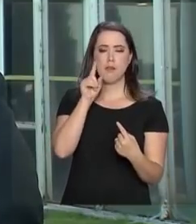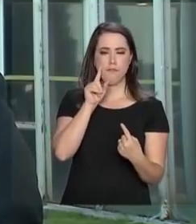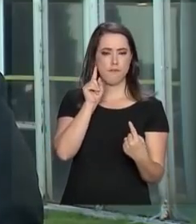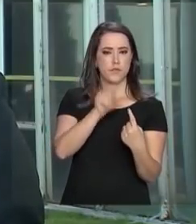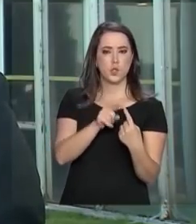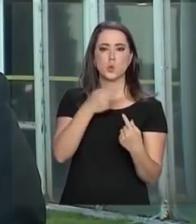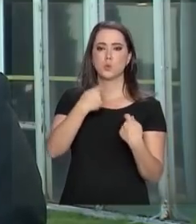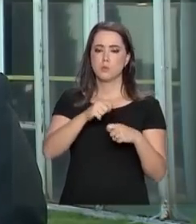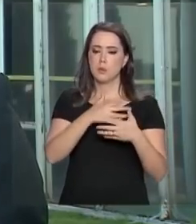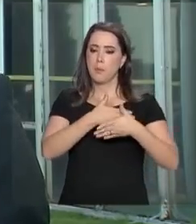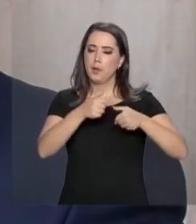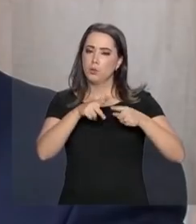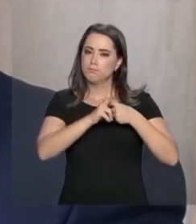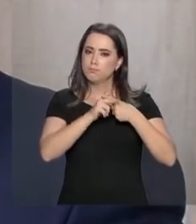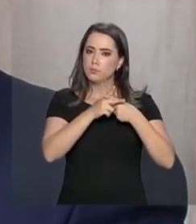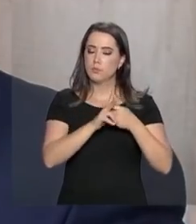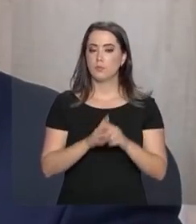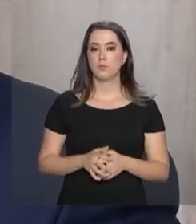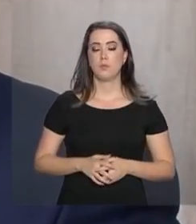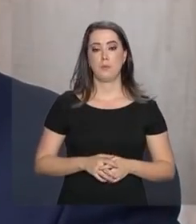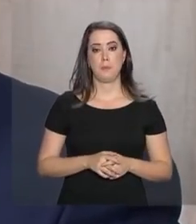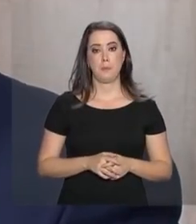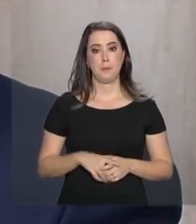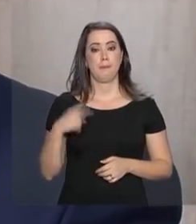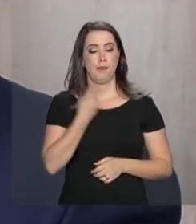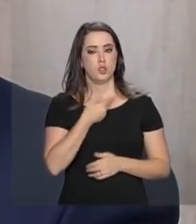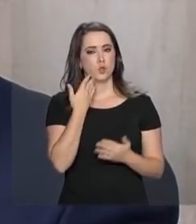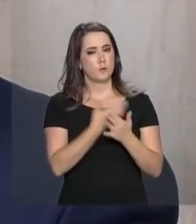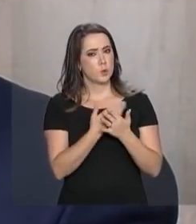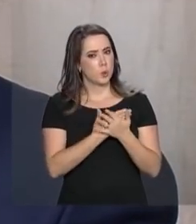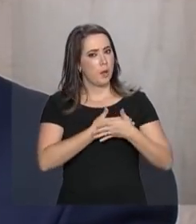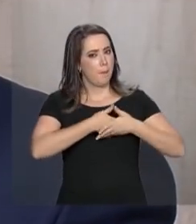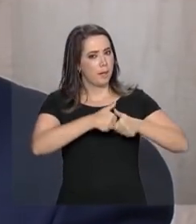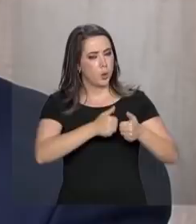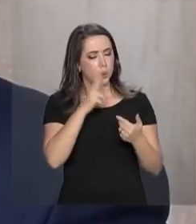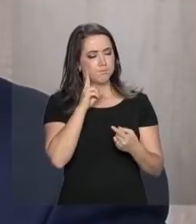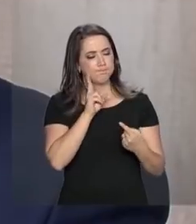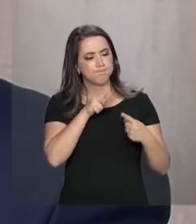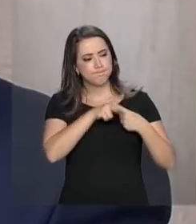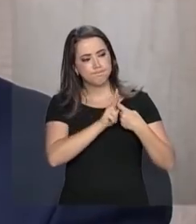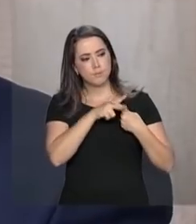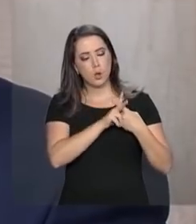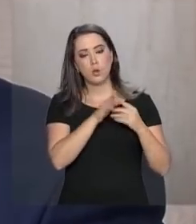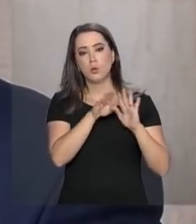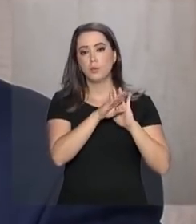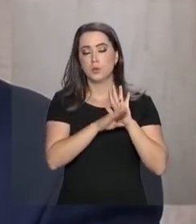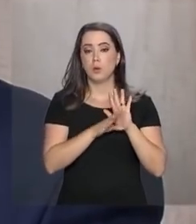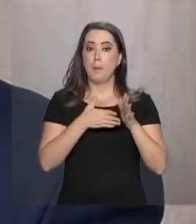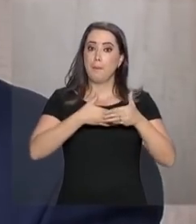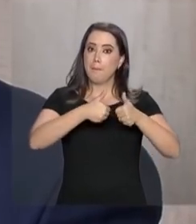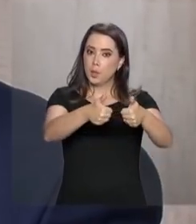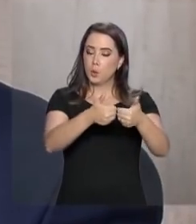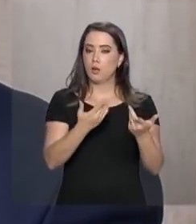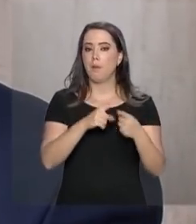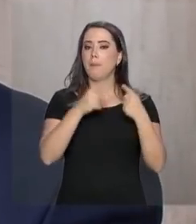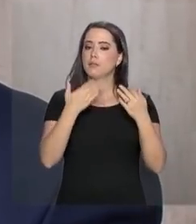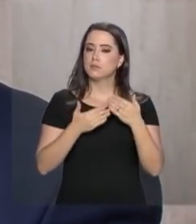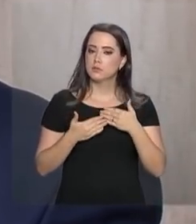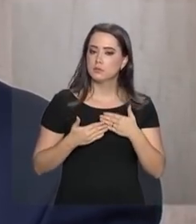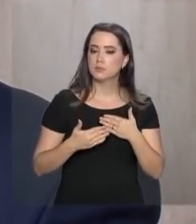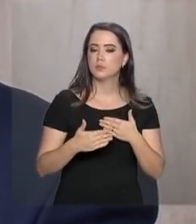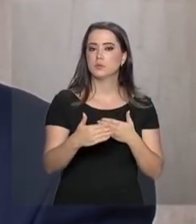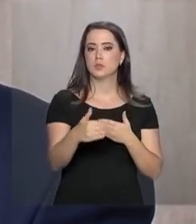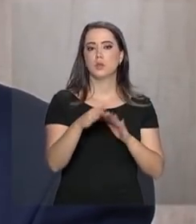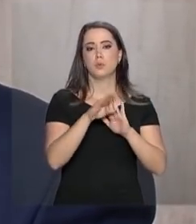vai passar por aperfeiçoamento. A gente vai fazer uma análise mais detida, uma revisão do programa a fim de aperfeiçoar. Mas, nesse momento,